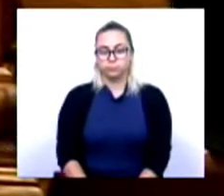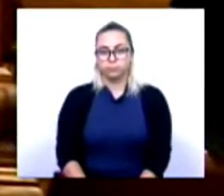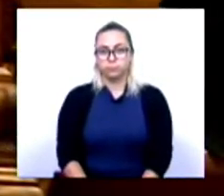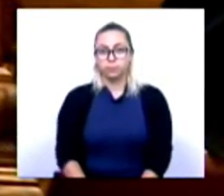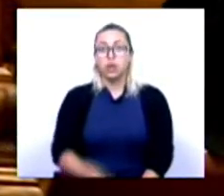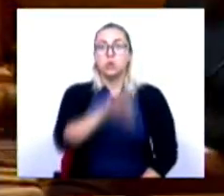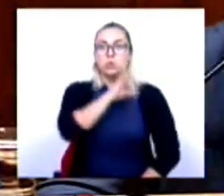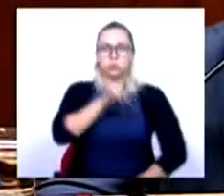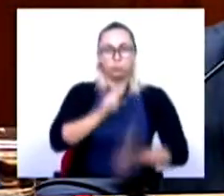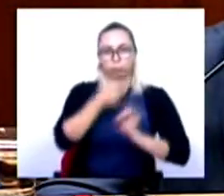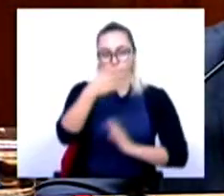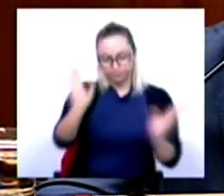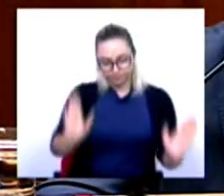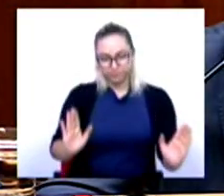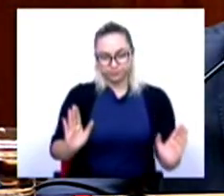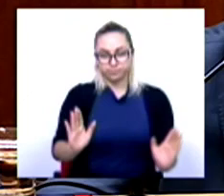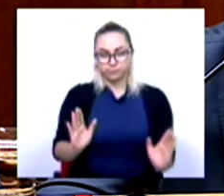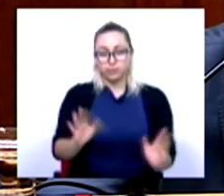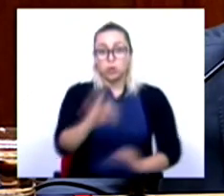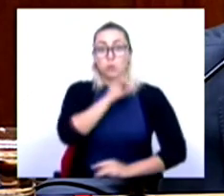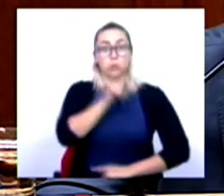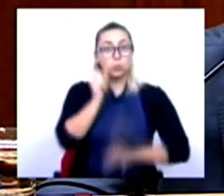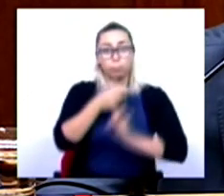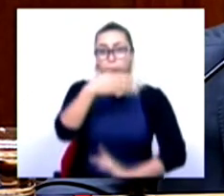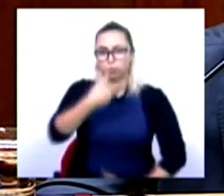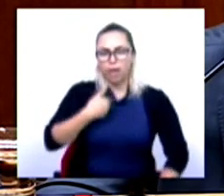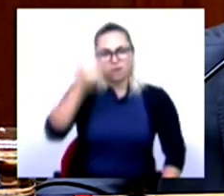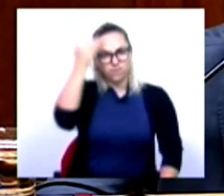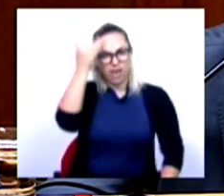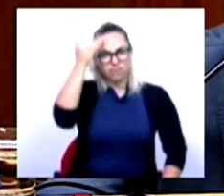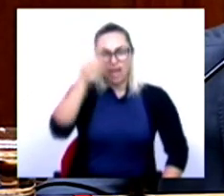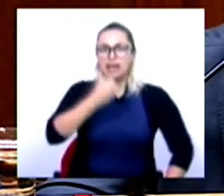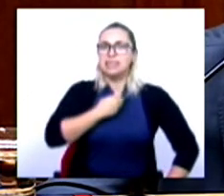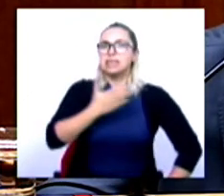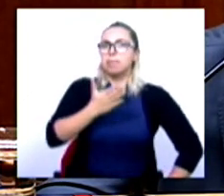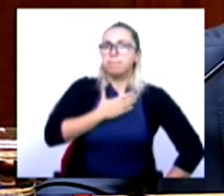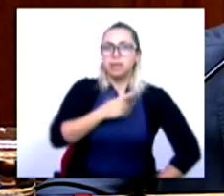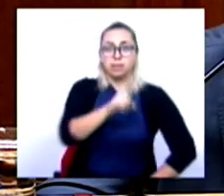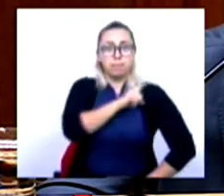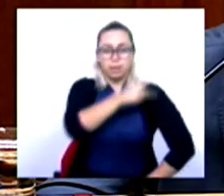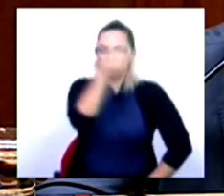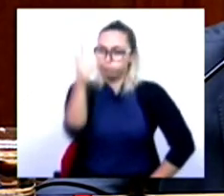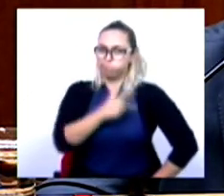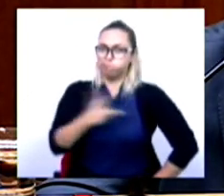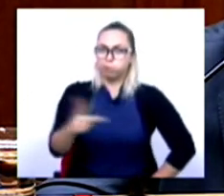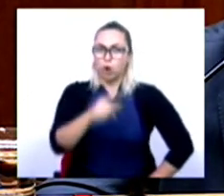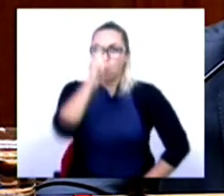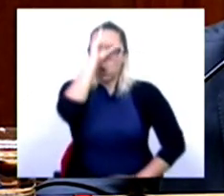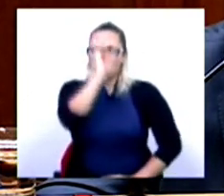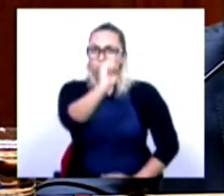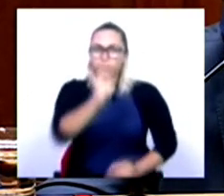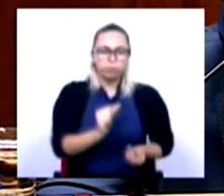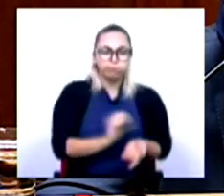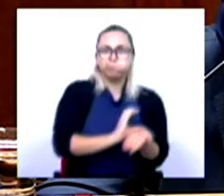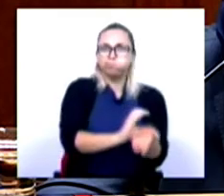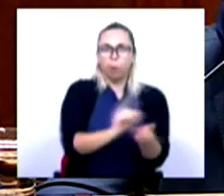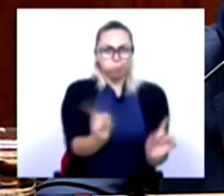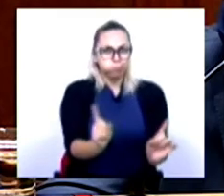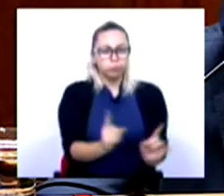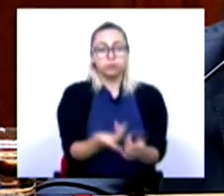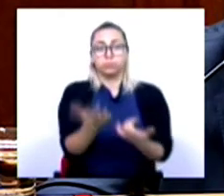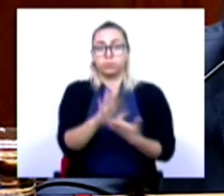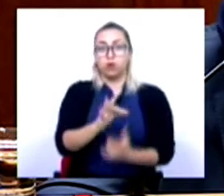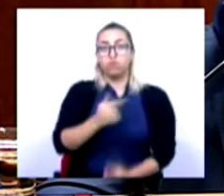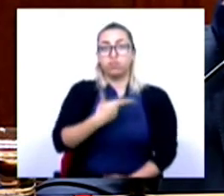Sr. Deputado, o Sr. Deputado acha que nas companhias que eram inteiramente privadas os Estados não injetaram dinheiro? Olhe, Lufthansa,